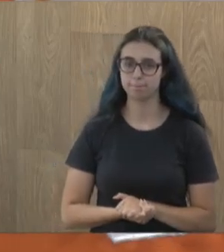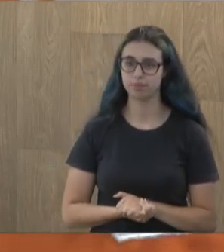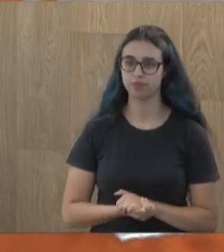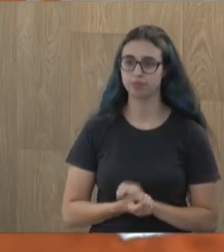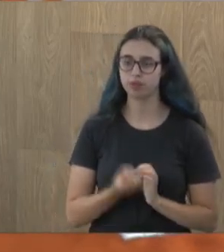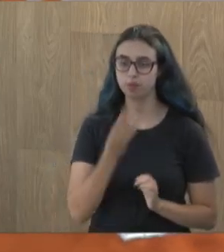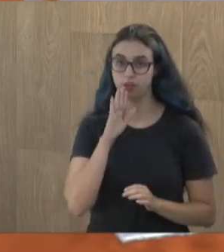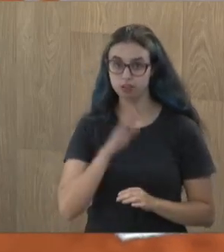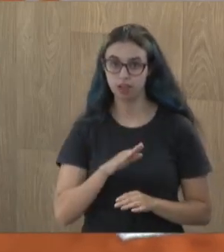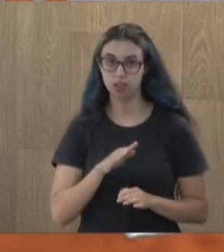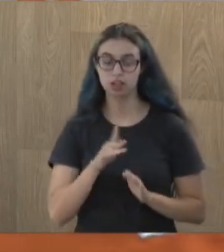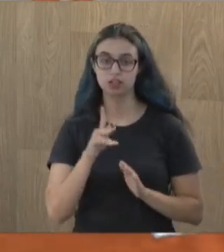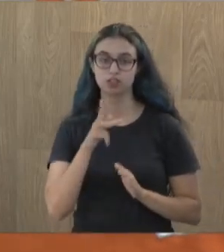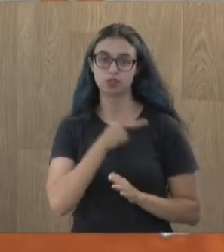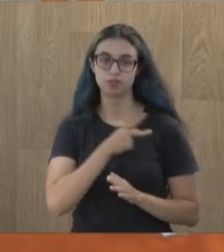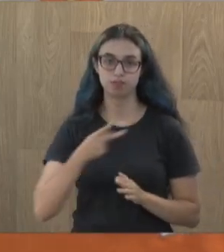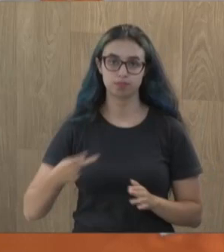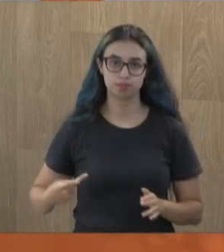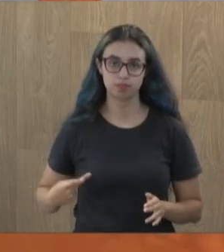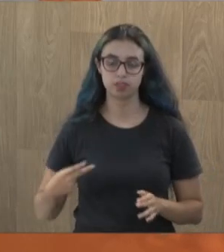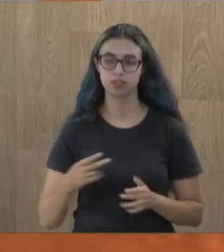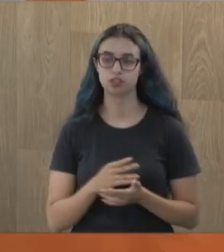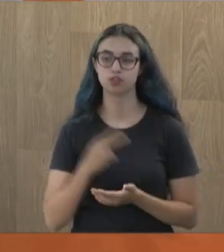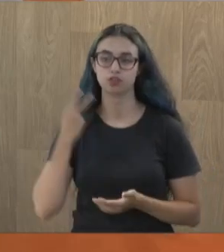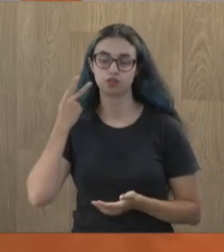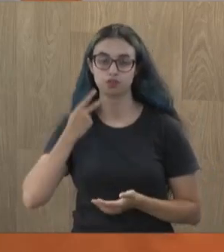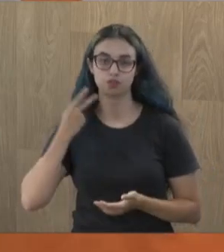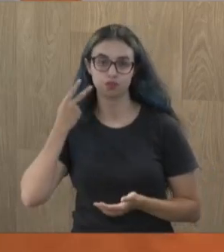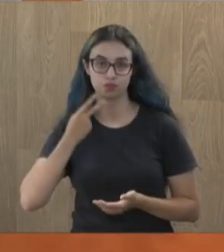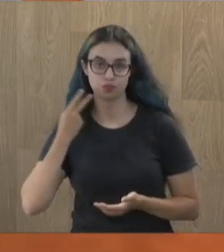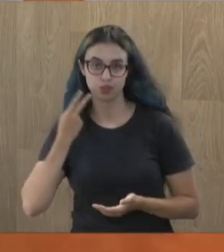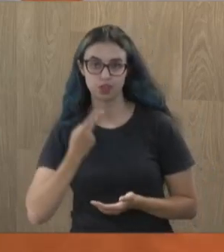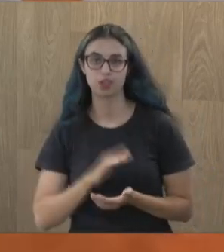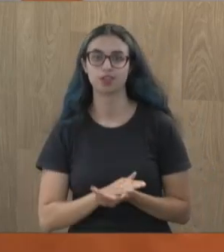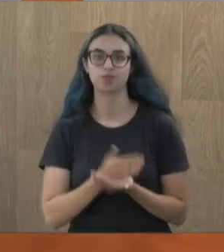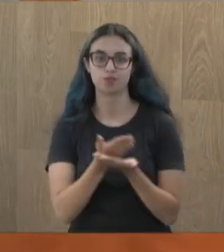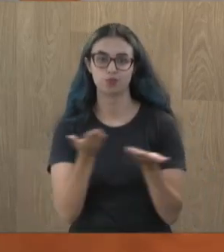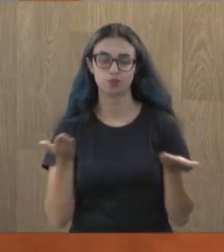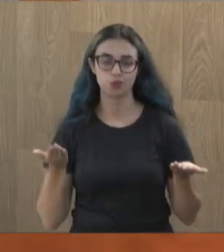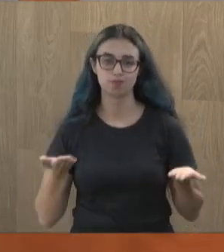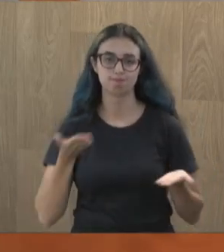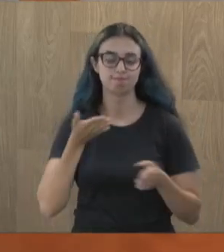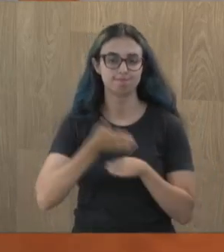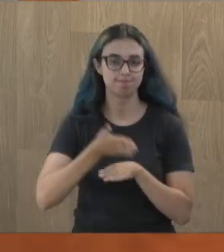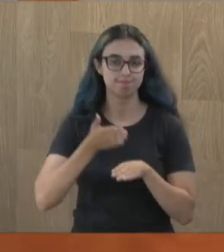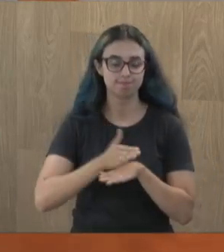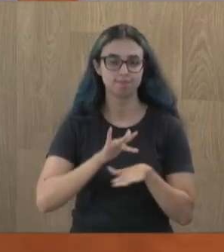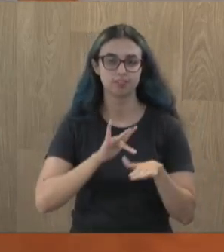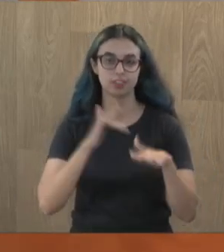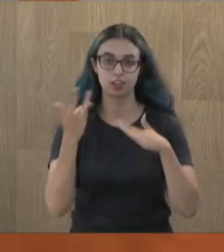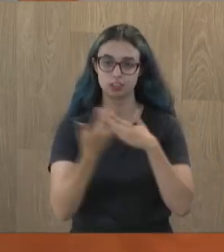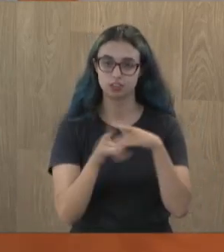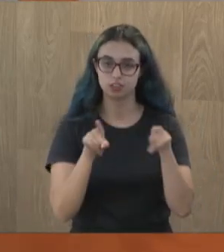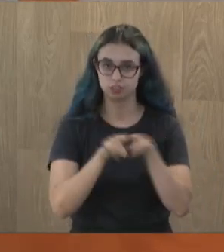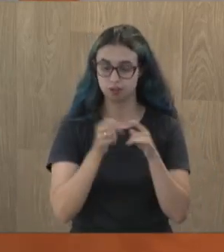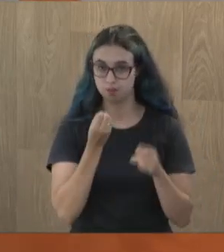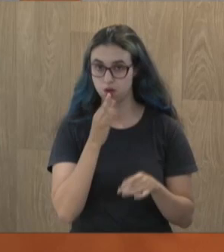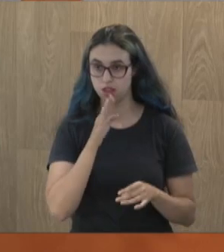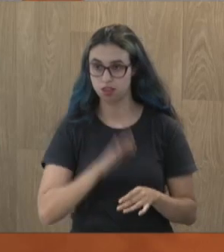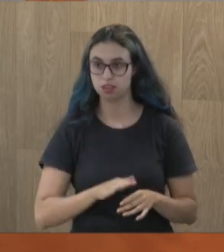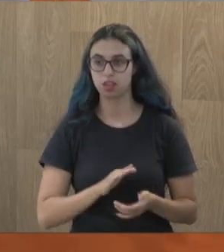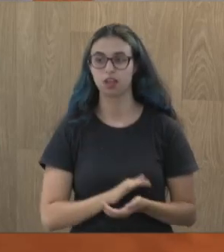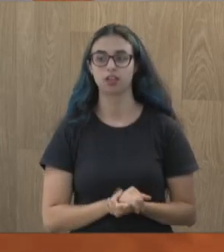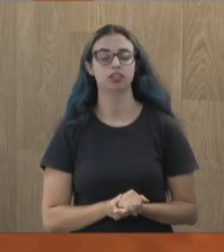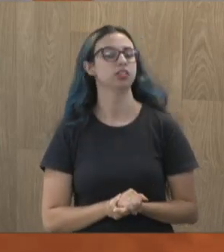Boa tarde, Sr. Presidente do Exercício, saiu da farmácia, boa tarde a todos que estão em plenário e todos que nos assistem pela NET Câmara e TV Câmara, é sempre uma honra e um prazer